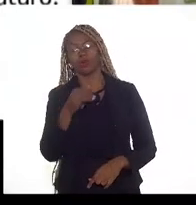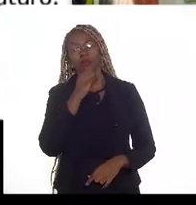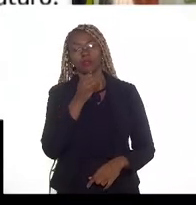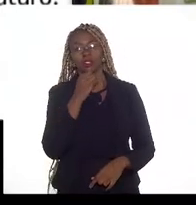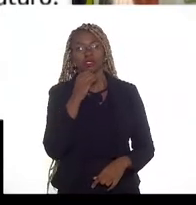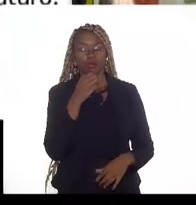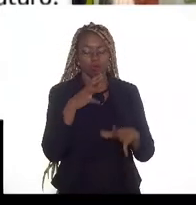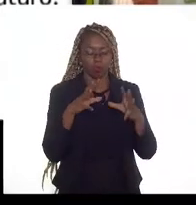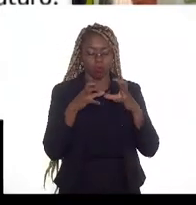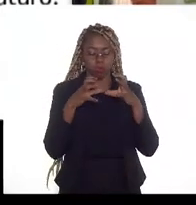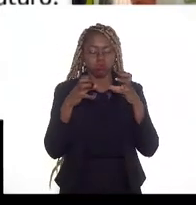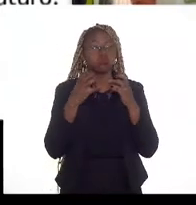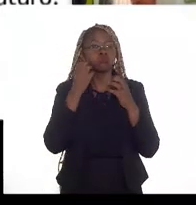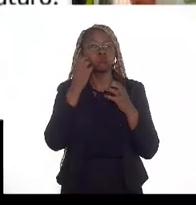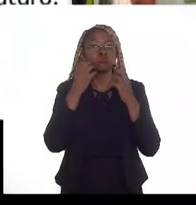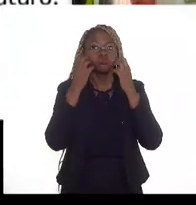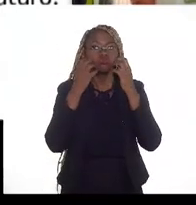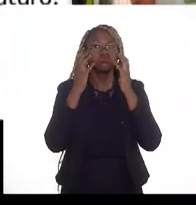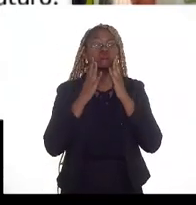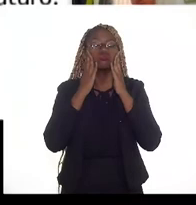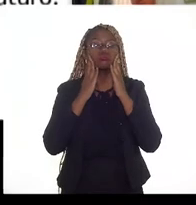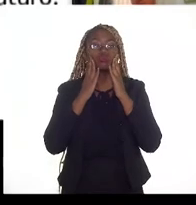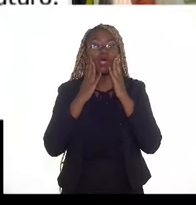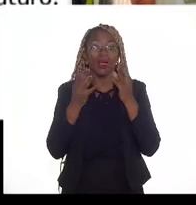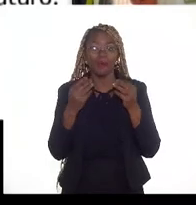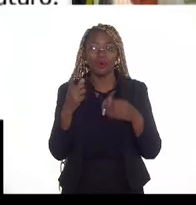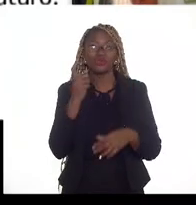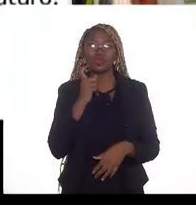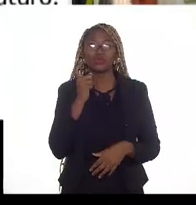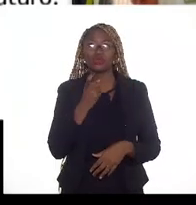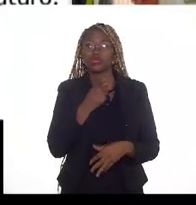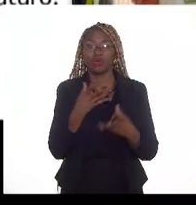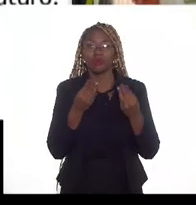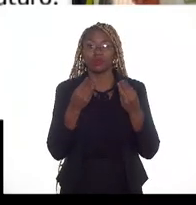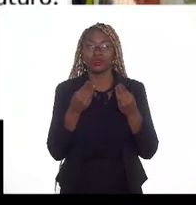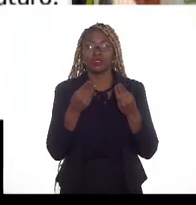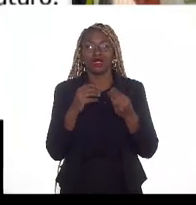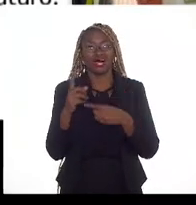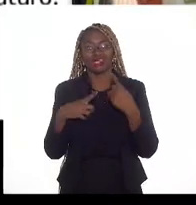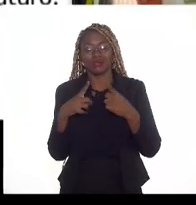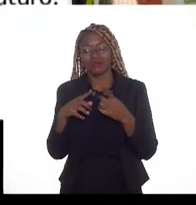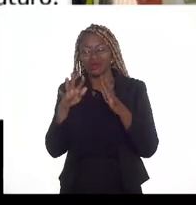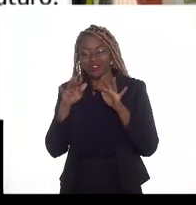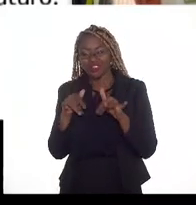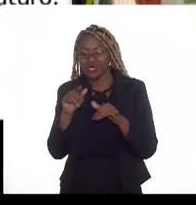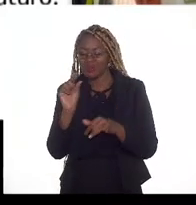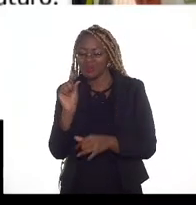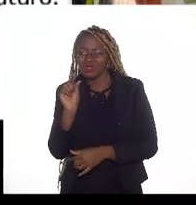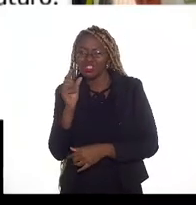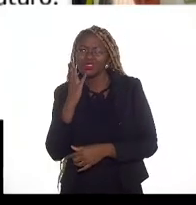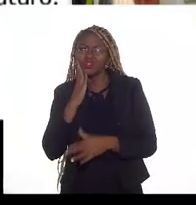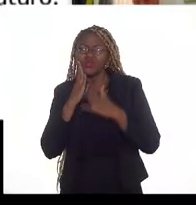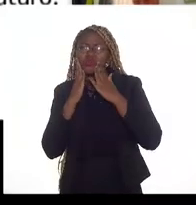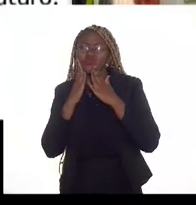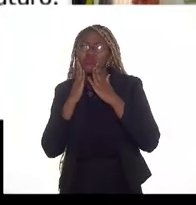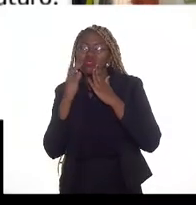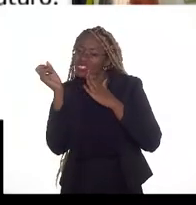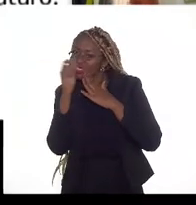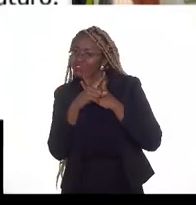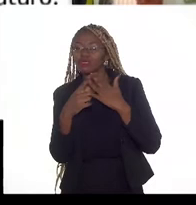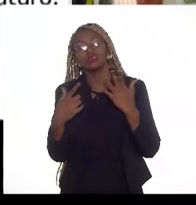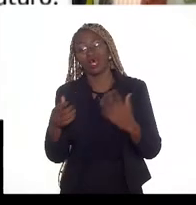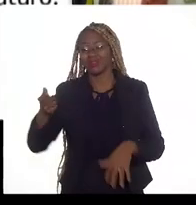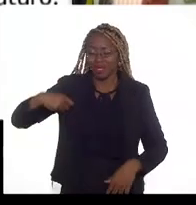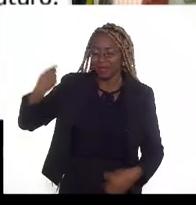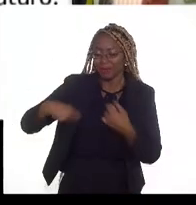início, quando você compra, sai bastante espuma. Lá no finalzinho sai um pouquinho de espuma só. Você já fica